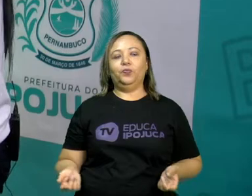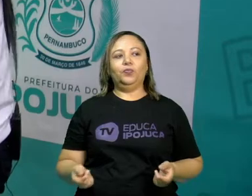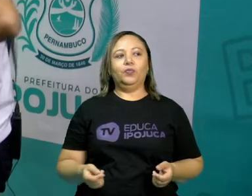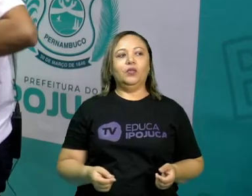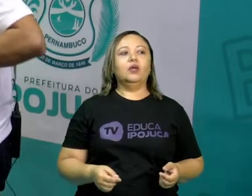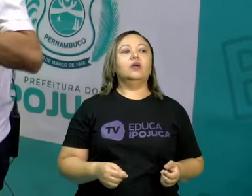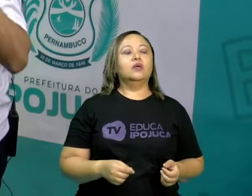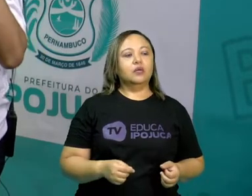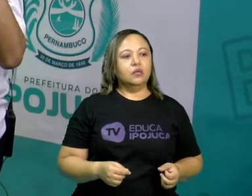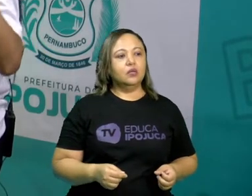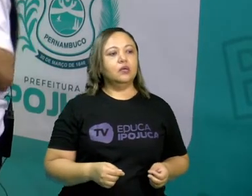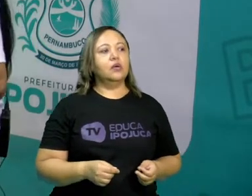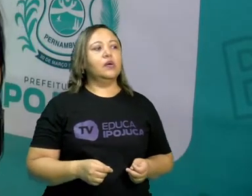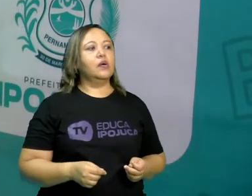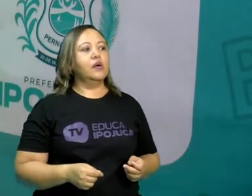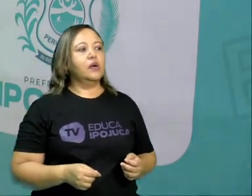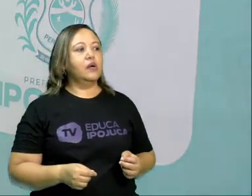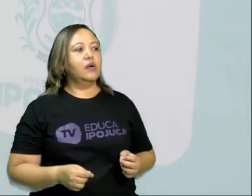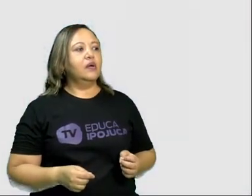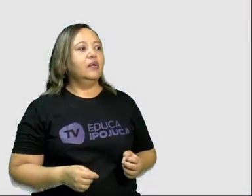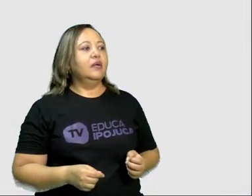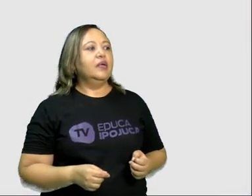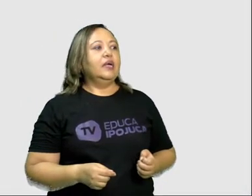vamos ler aqui um pouquinho e entender melhor ainda.